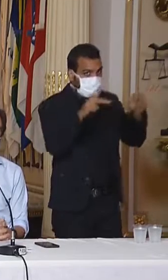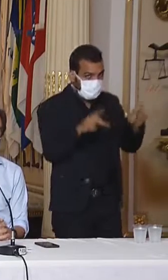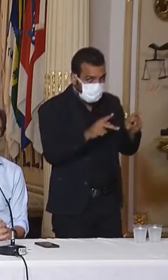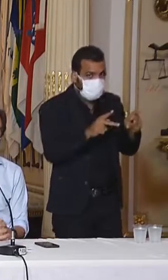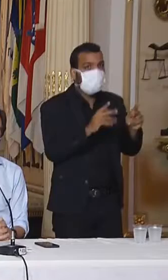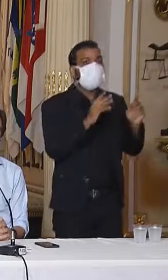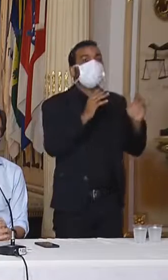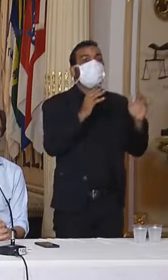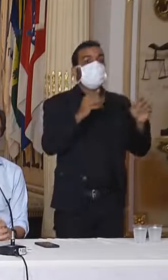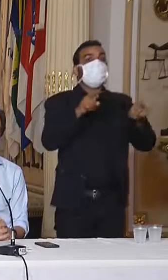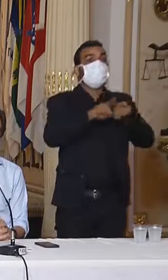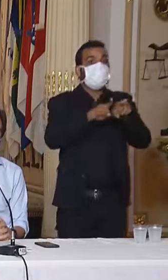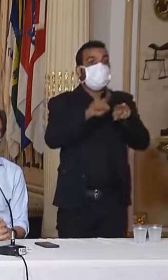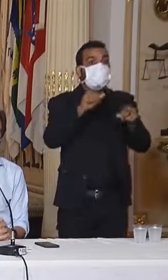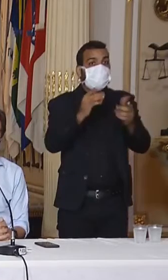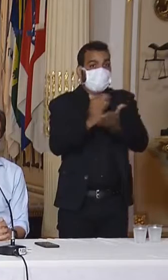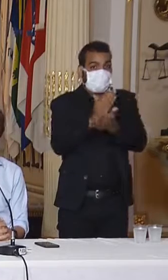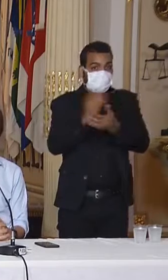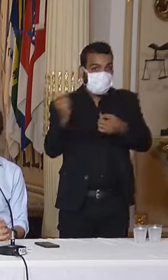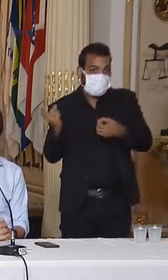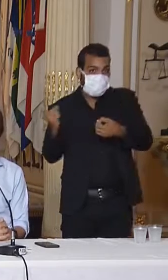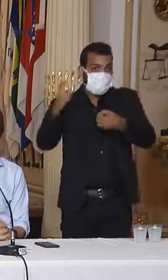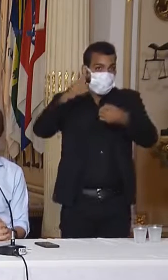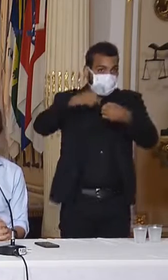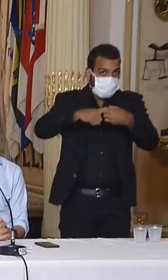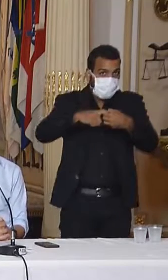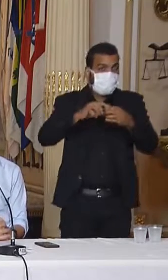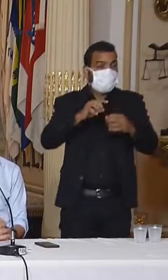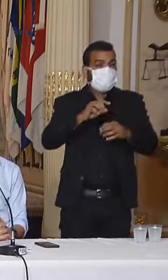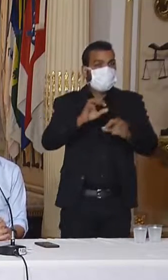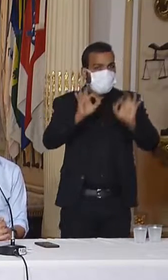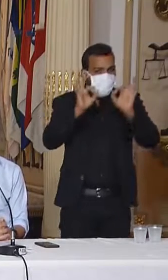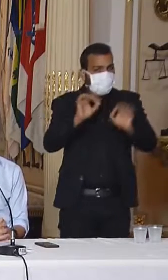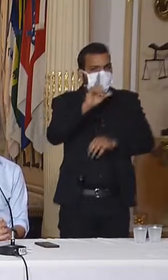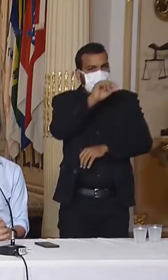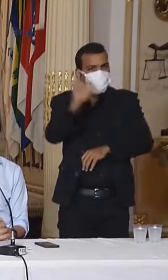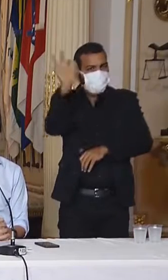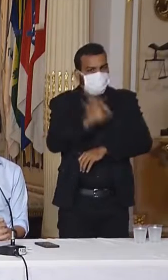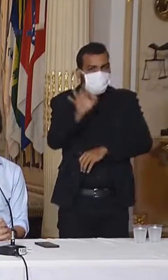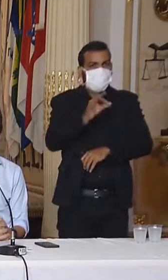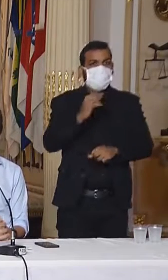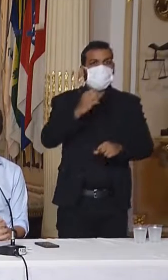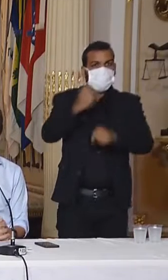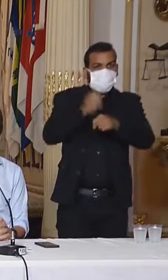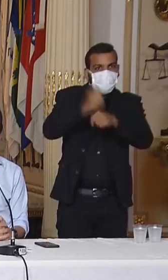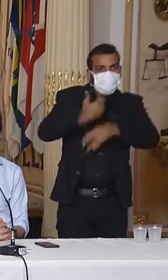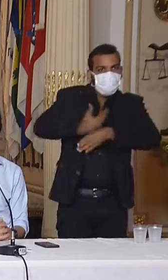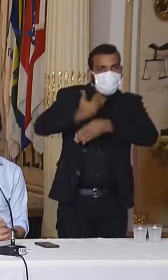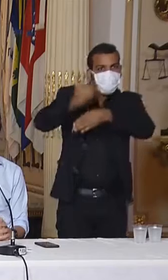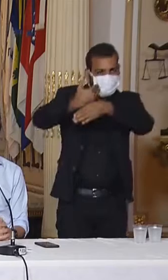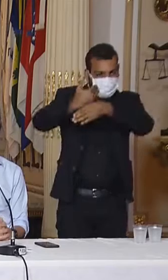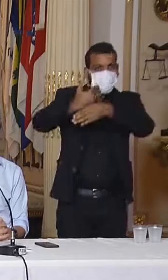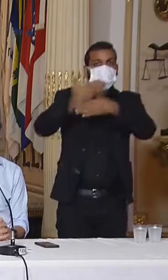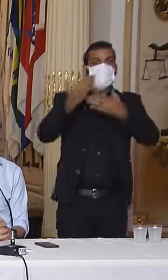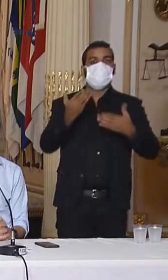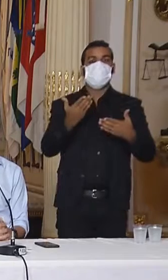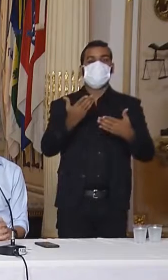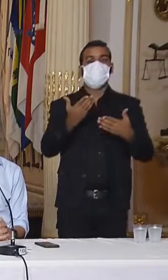o retorno de 100% da construção civil, exceto nas quatro regiões de